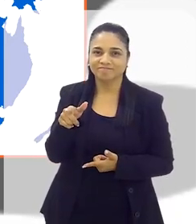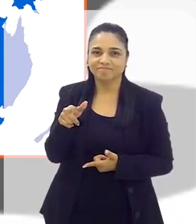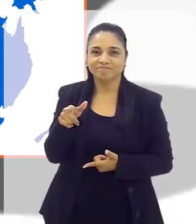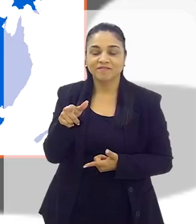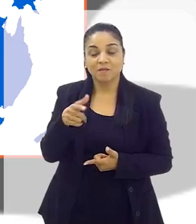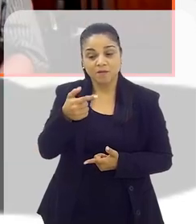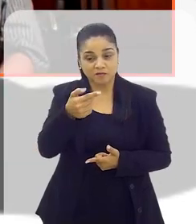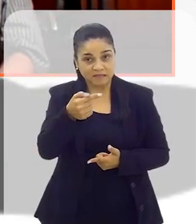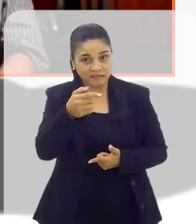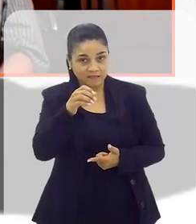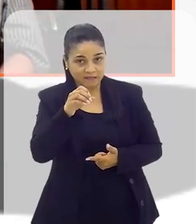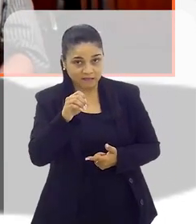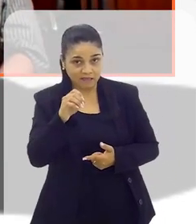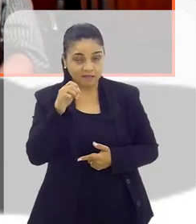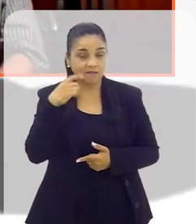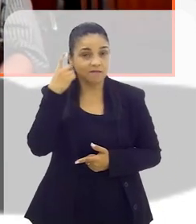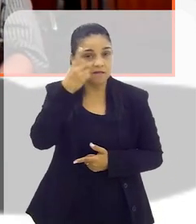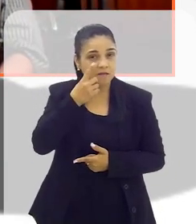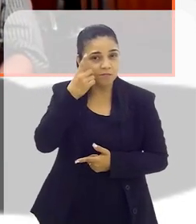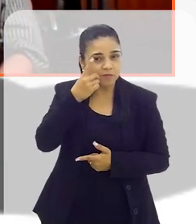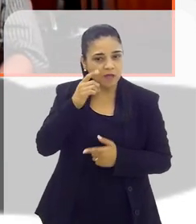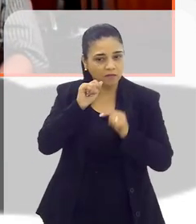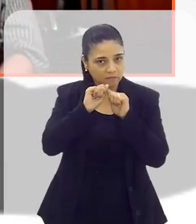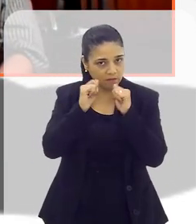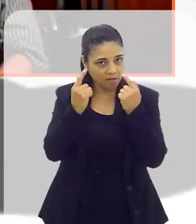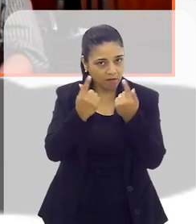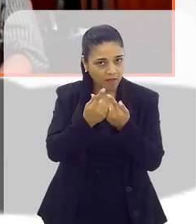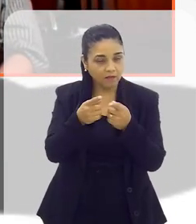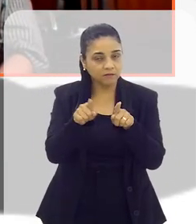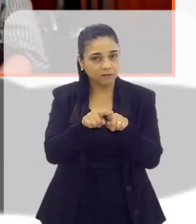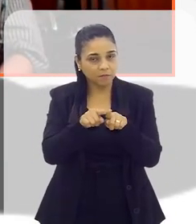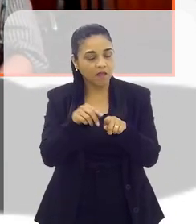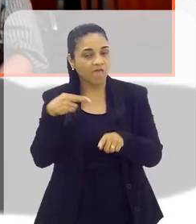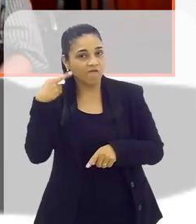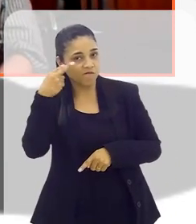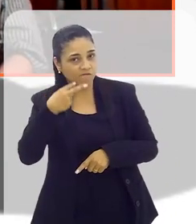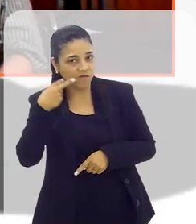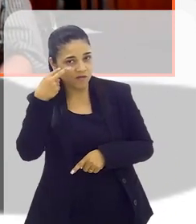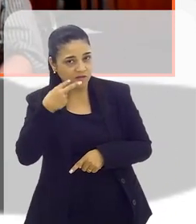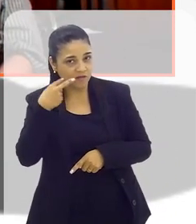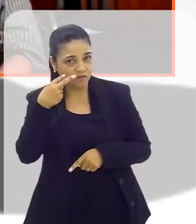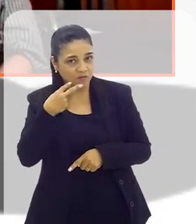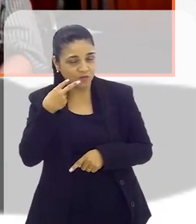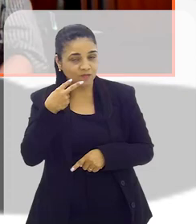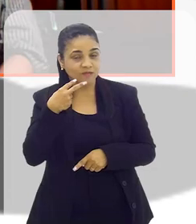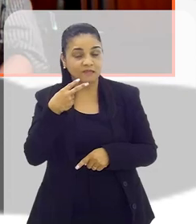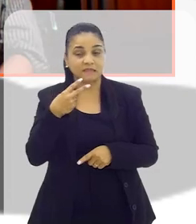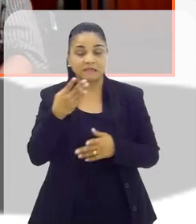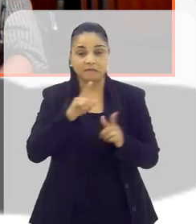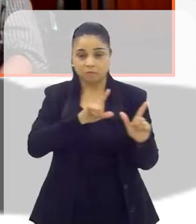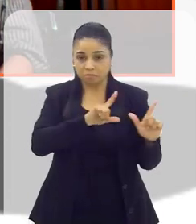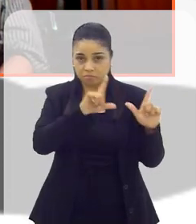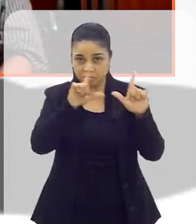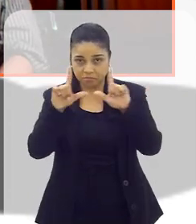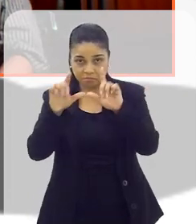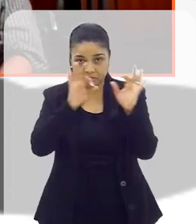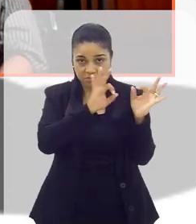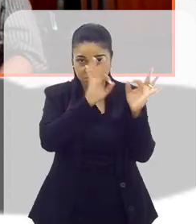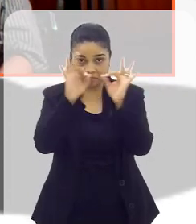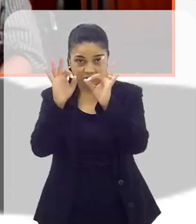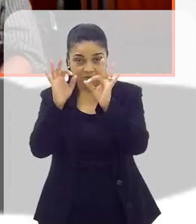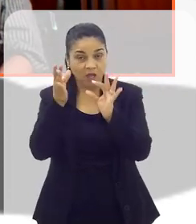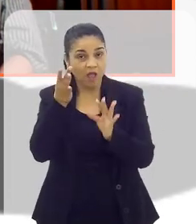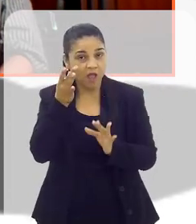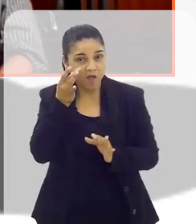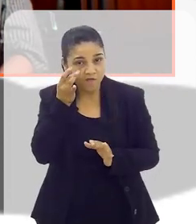não somente pelos 70 deputados estaduais aqui da casa, como pelos vereadores, porque nós, e depois dessa exibição